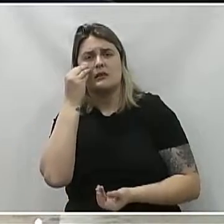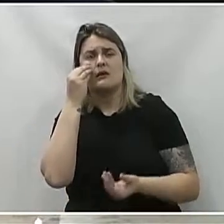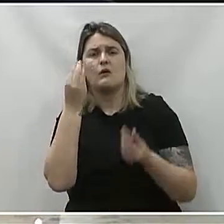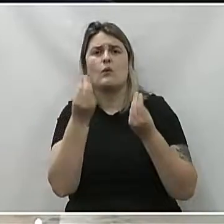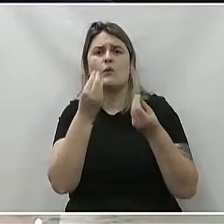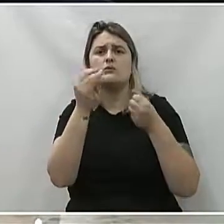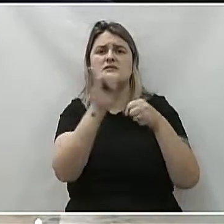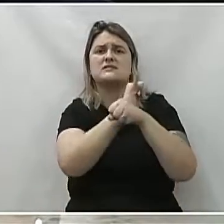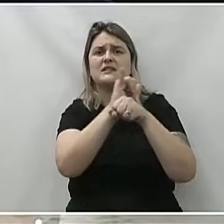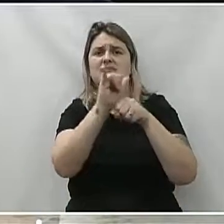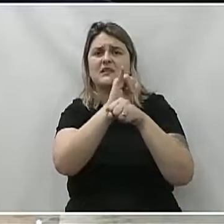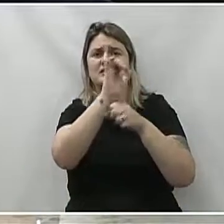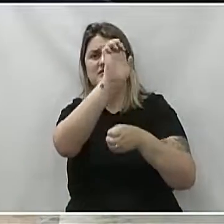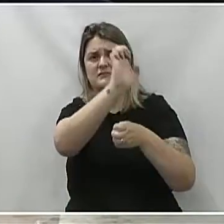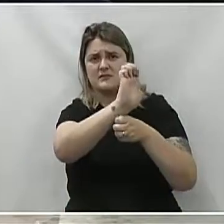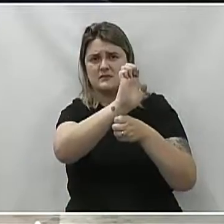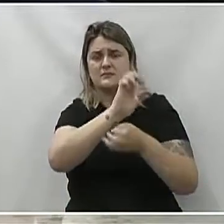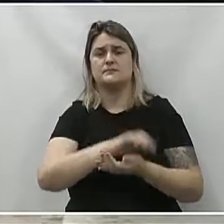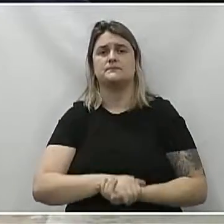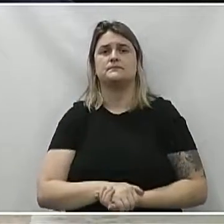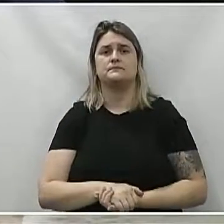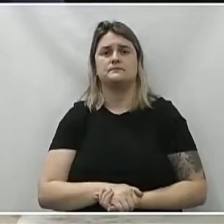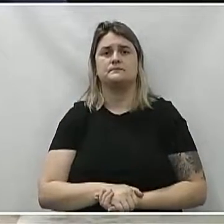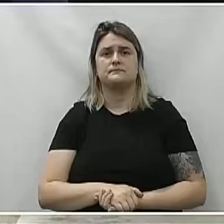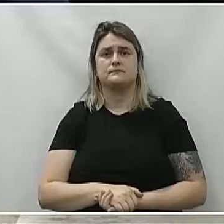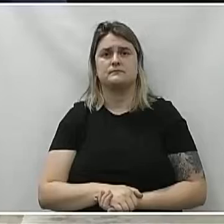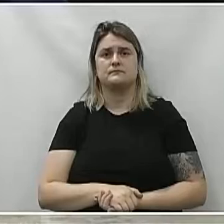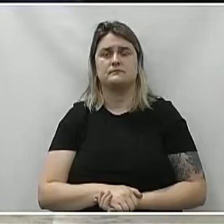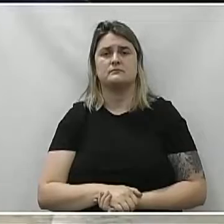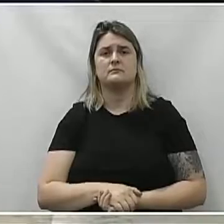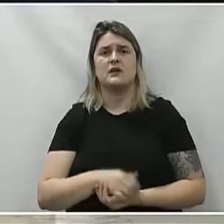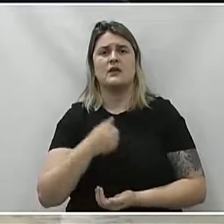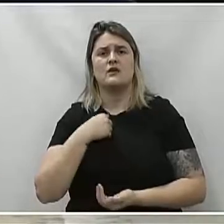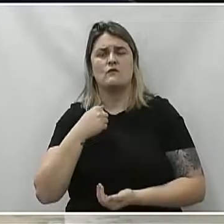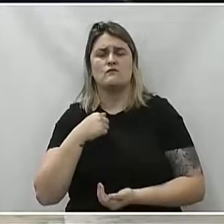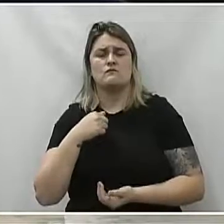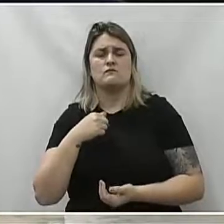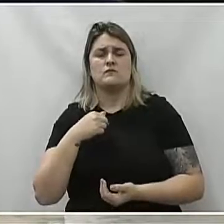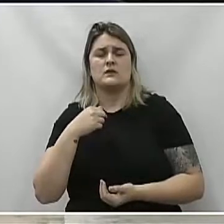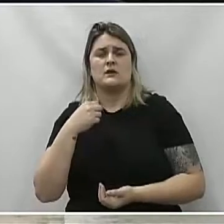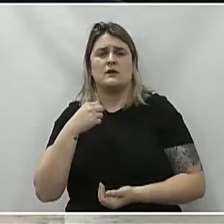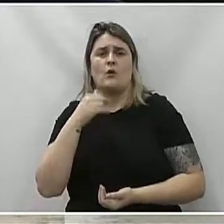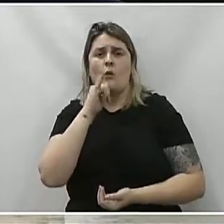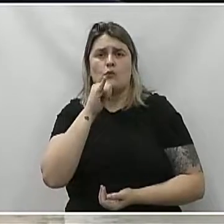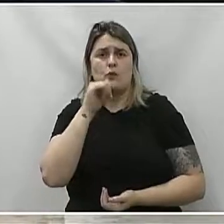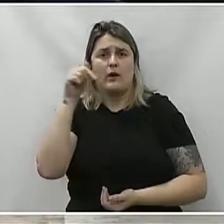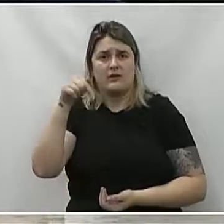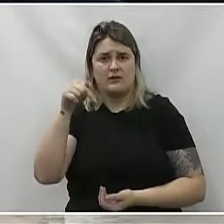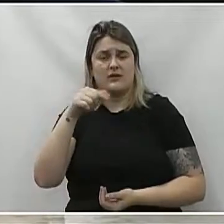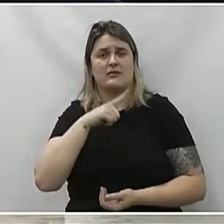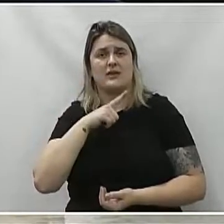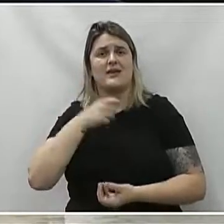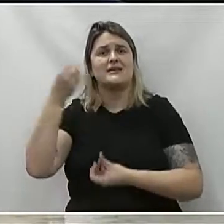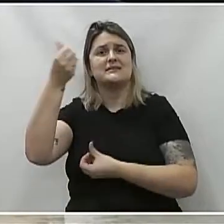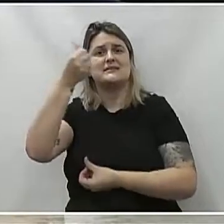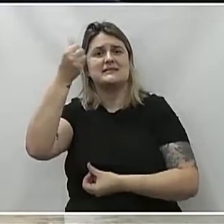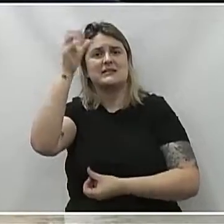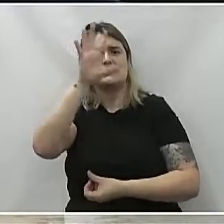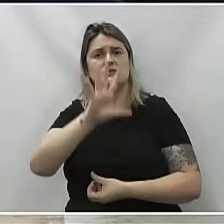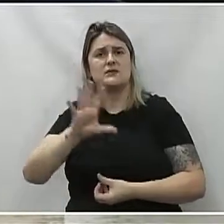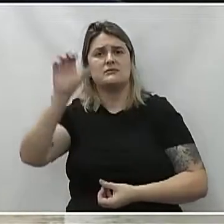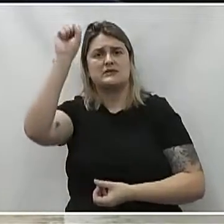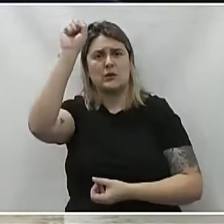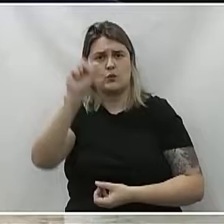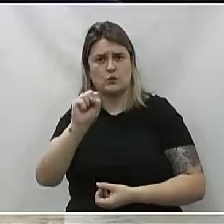por parte do Estado. Quando eu digo isso, senhora Juliana, eu relato que dentro do União da Vitória nós temos a 6ª Regional de Saúde,